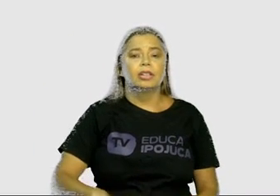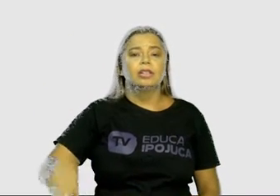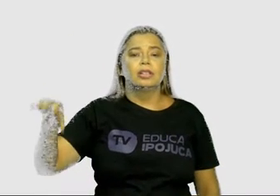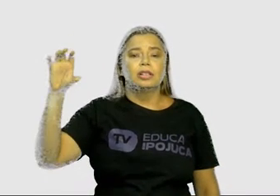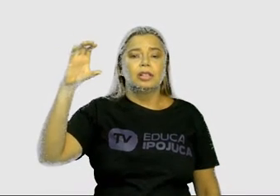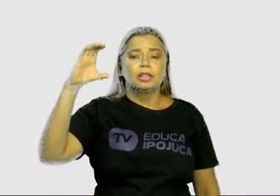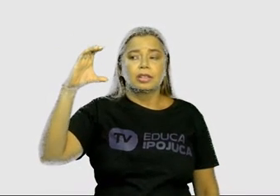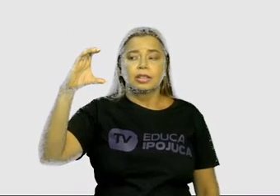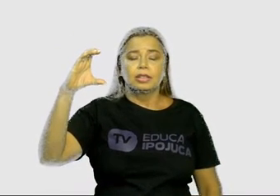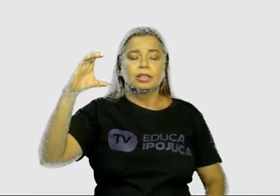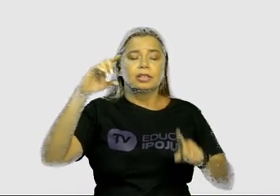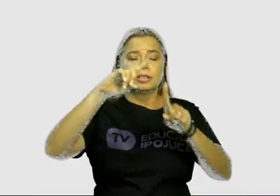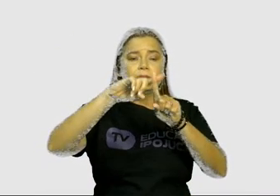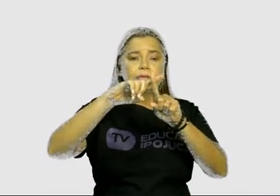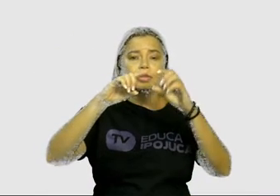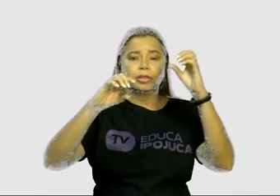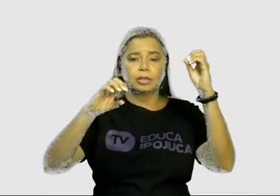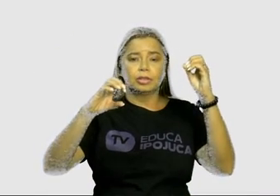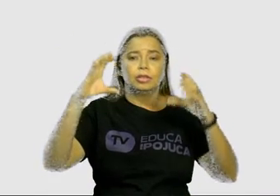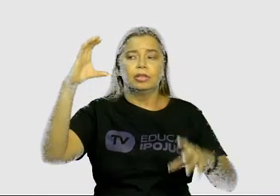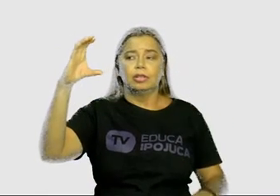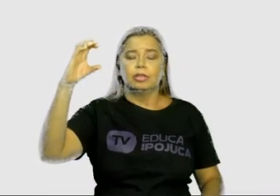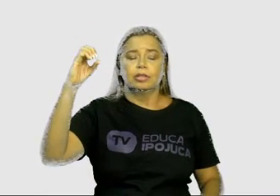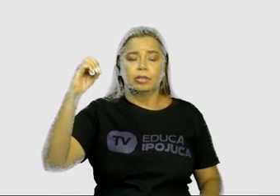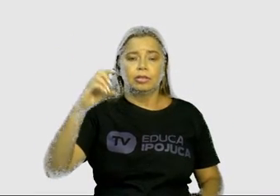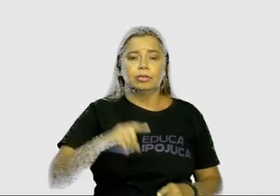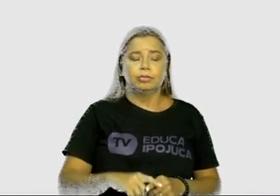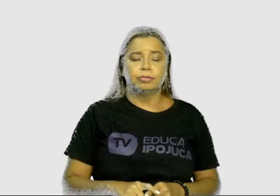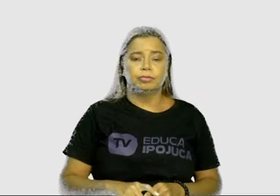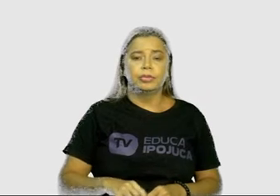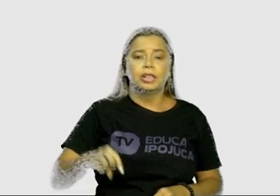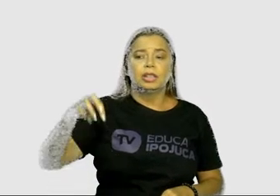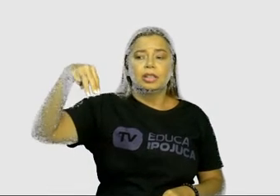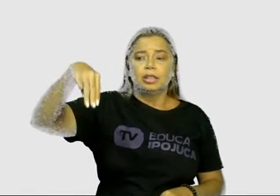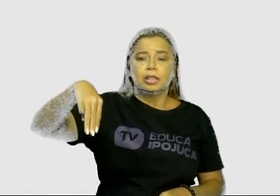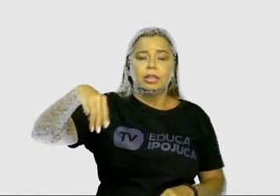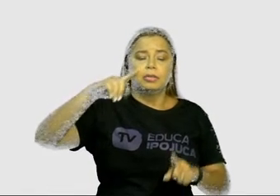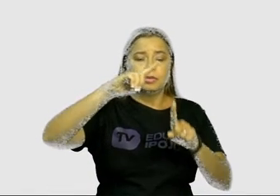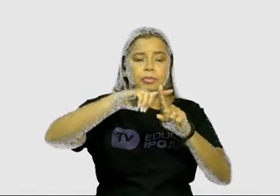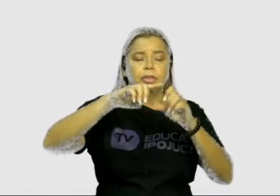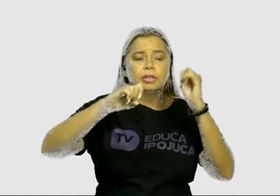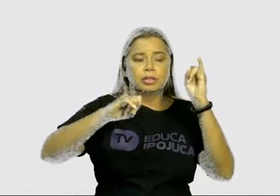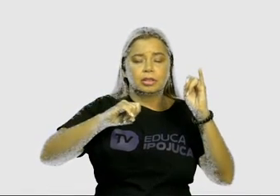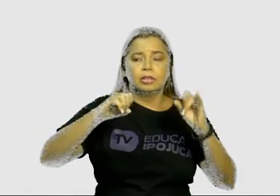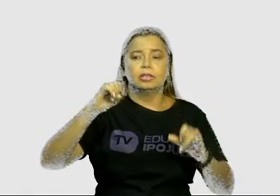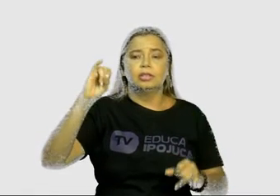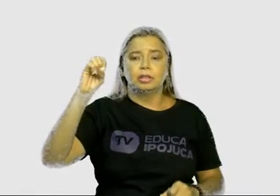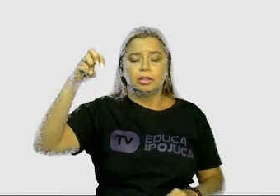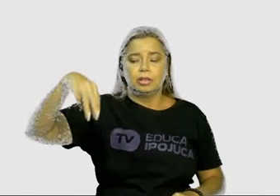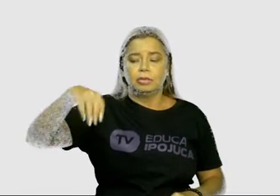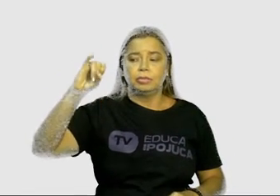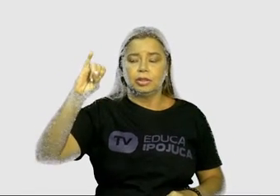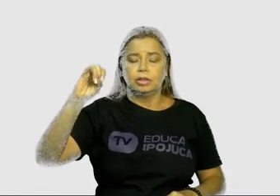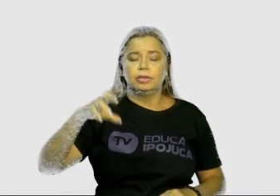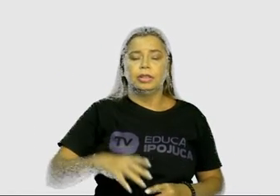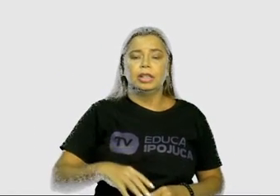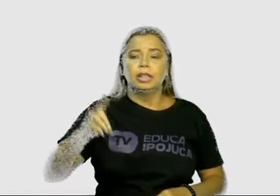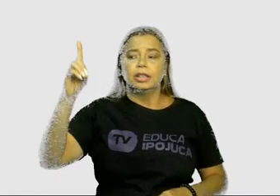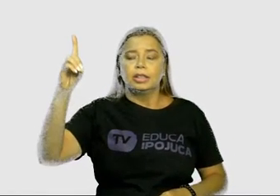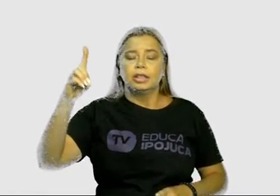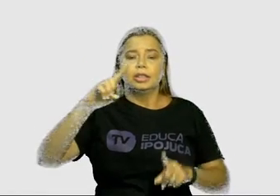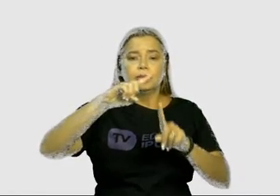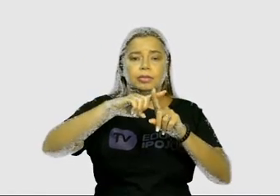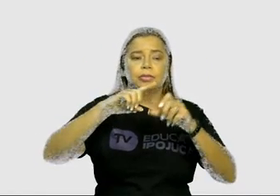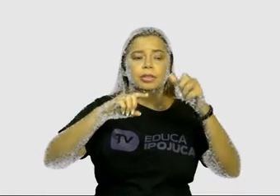é o CO, o M mais I que é o Mi, o D mais A que é o Dá.